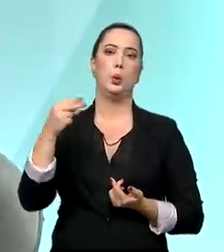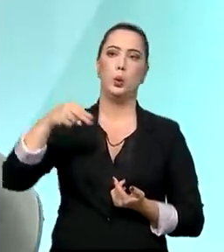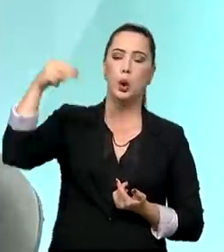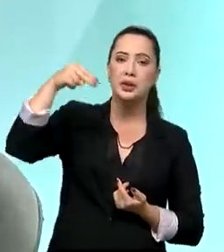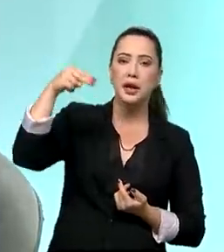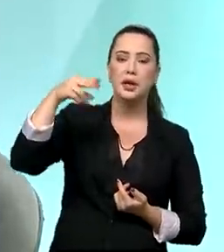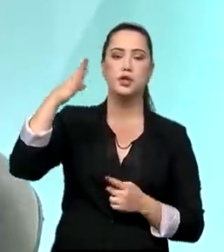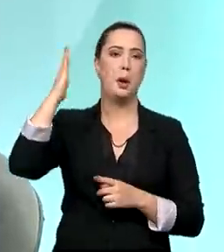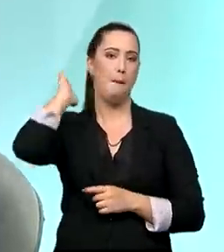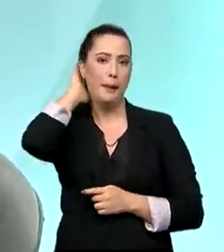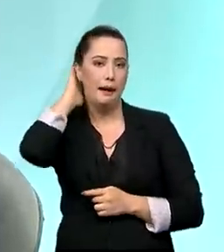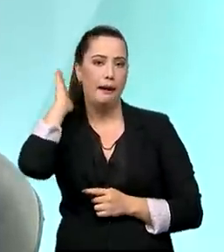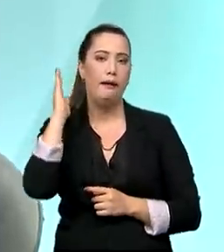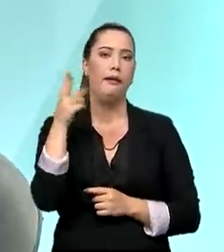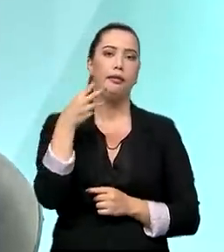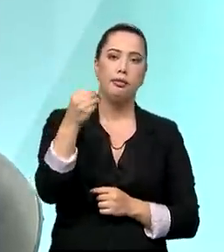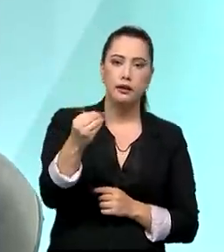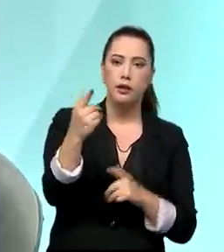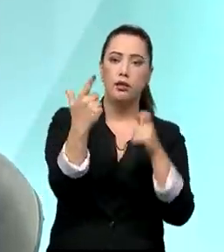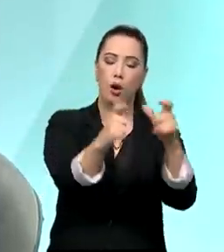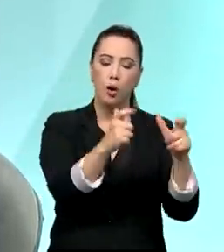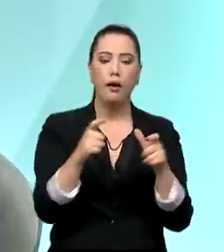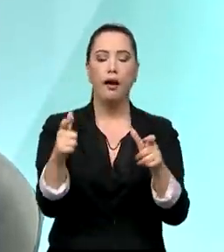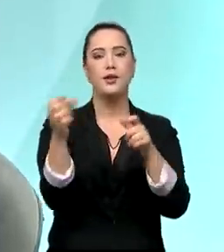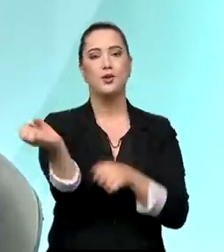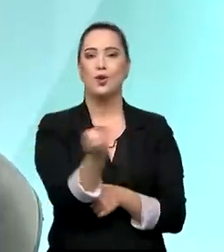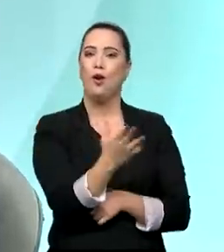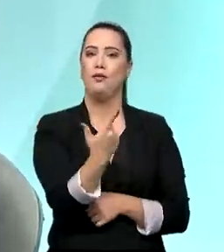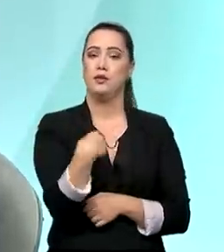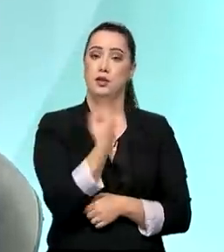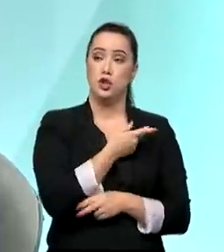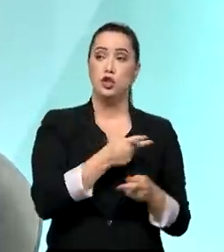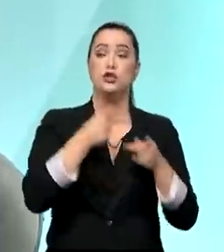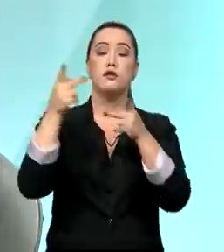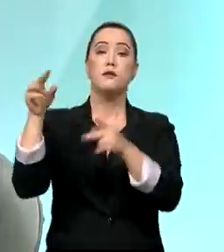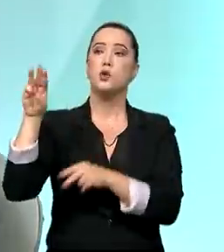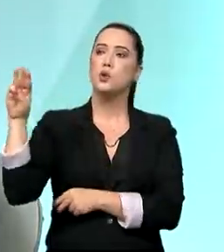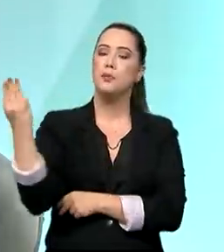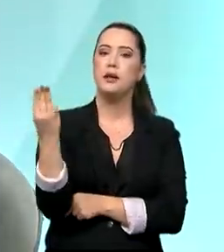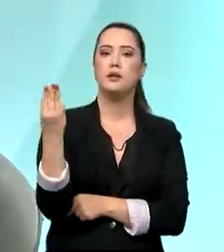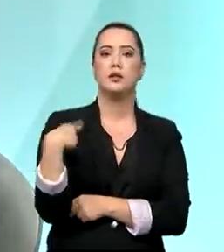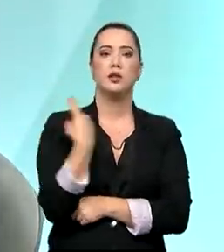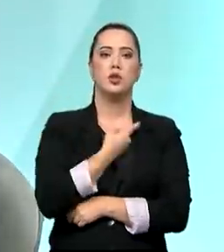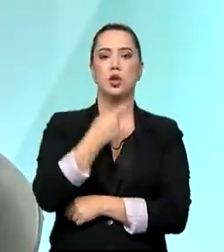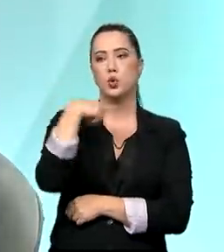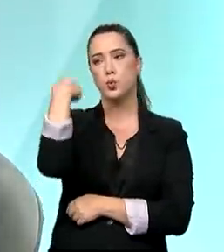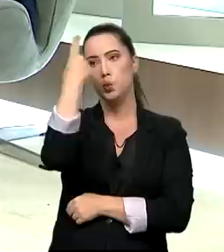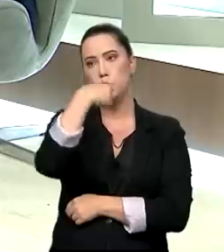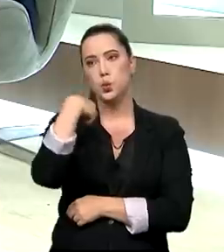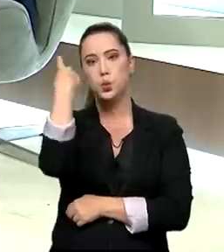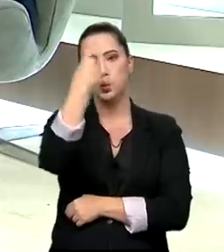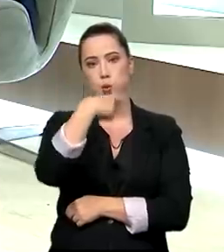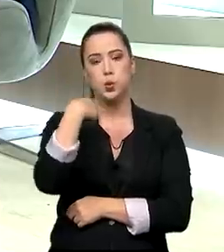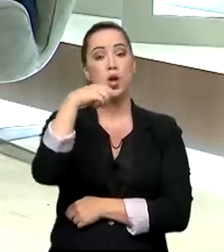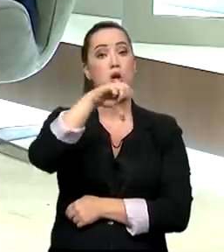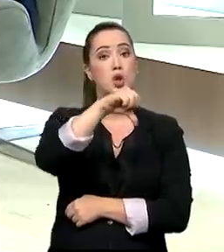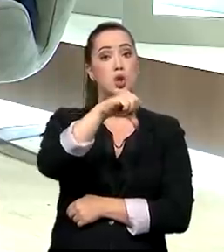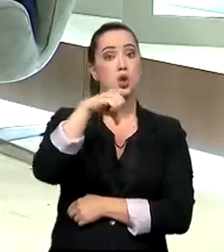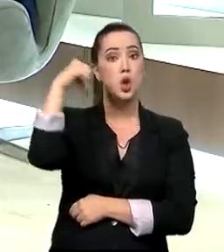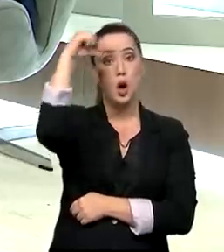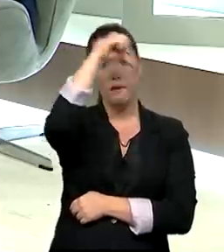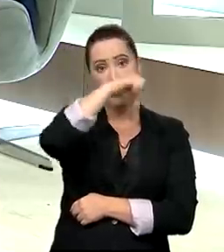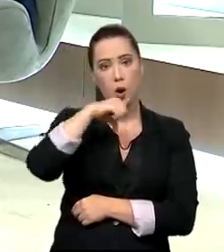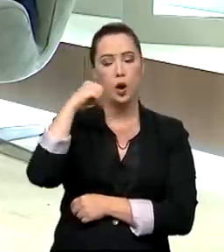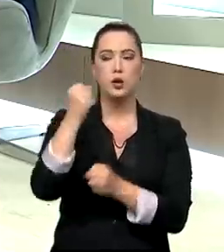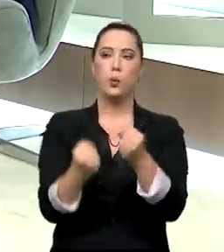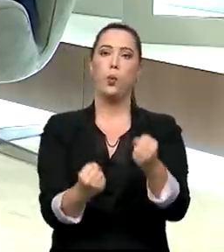no Pará. Nós estivemos há 10 dias atrás, há duas semanas, no Maranhão. Andamos 9 horas de carro, saindo de São Luís, para inaugurar